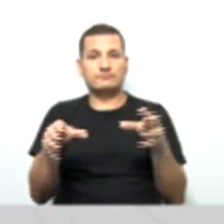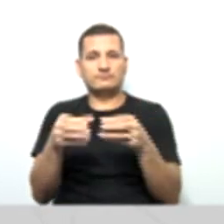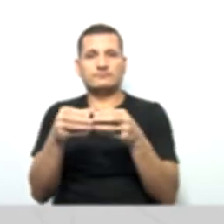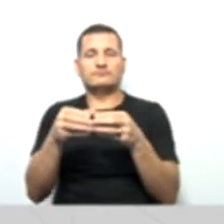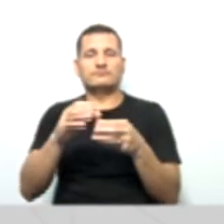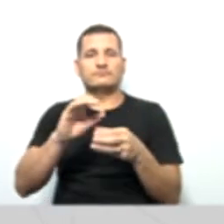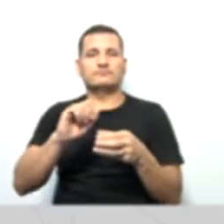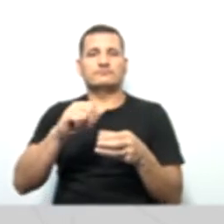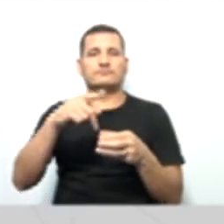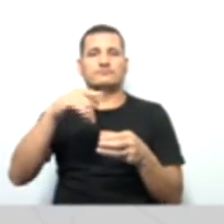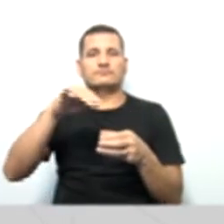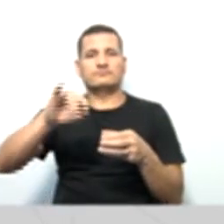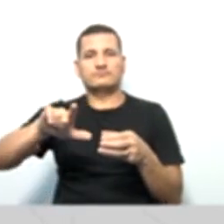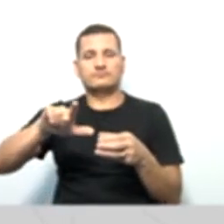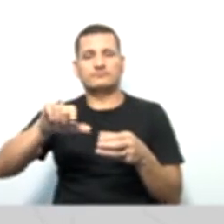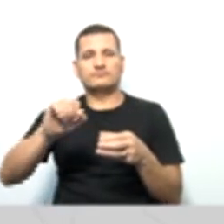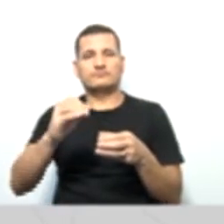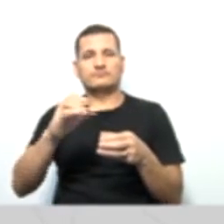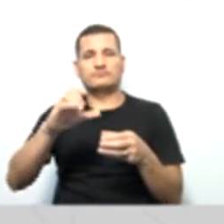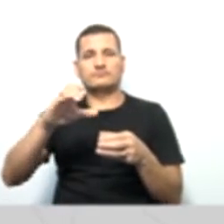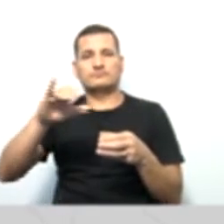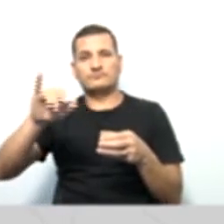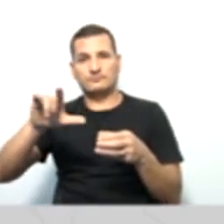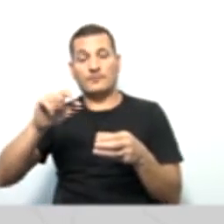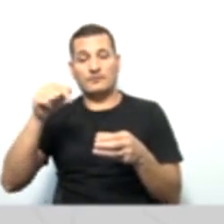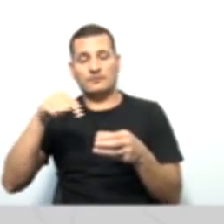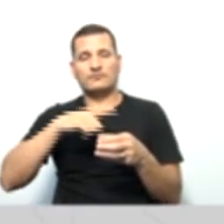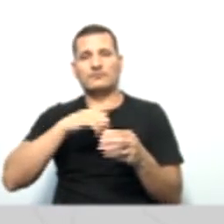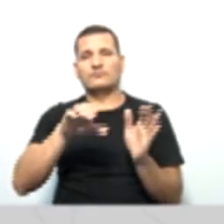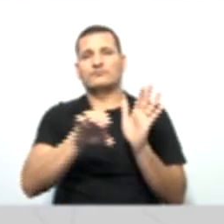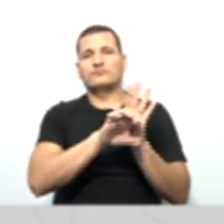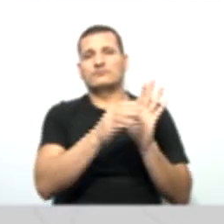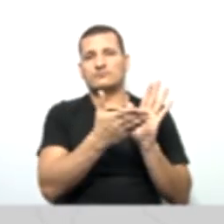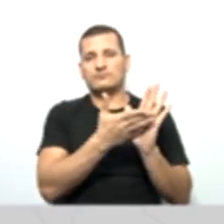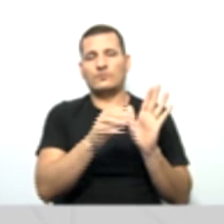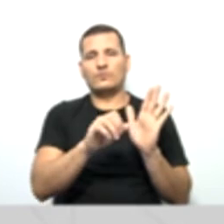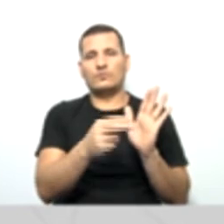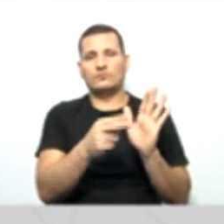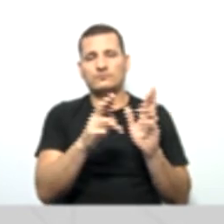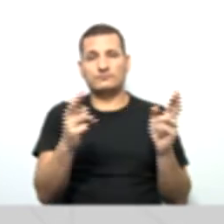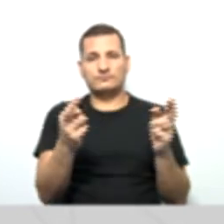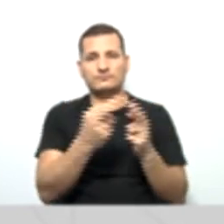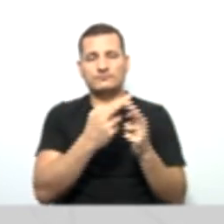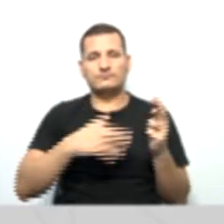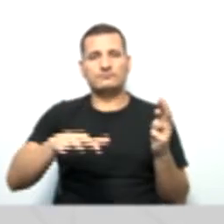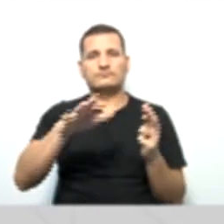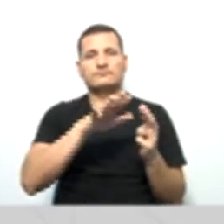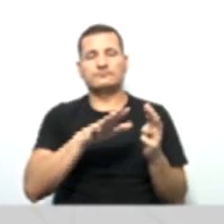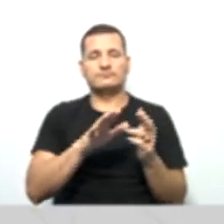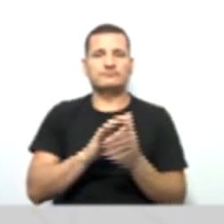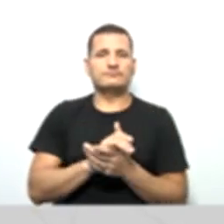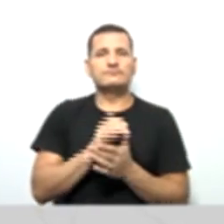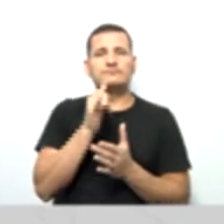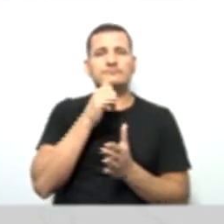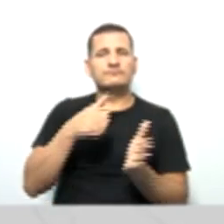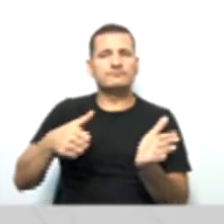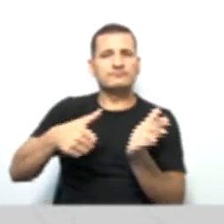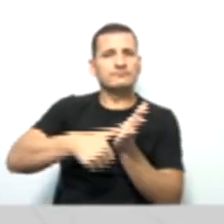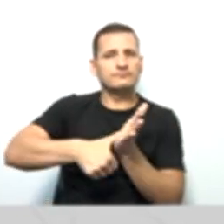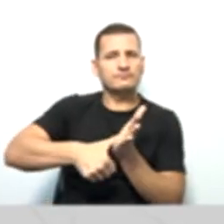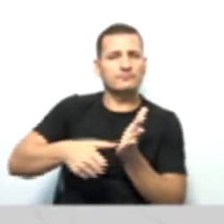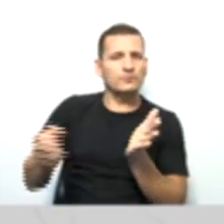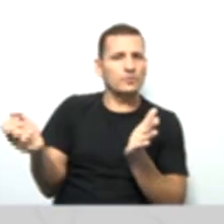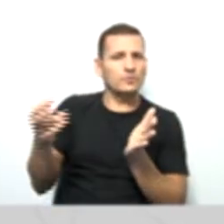previsto no estatuto ou deliberado na Assembleia Geral. Ah, vai entrar um novo cooperado e aí vamos cobrar